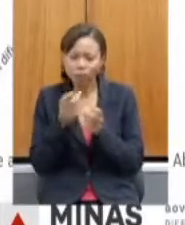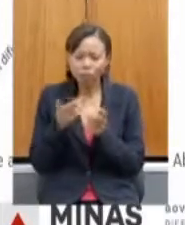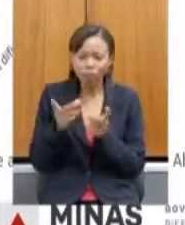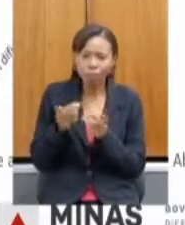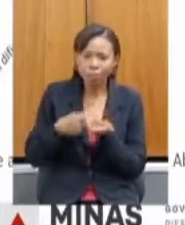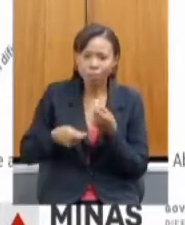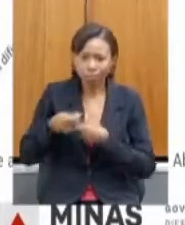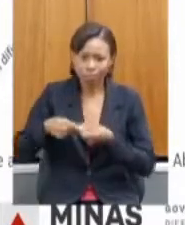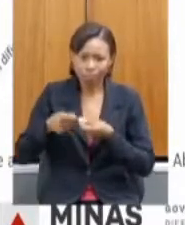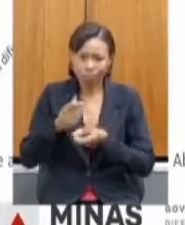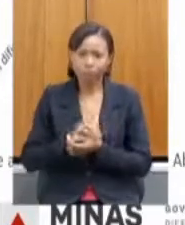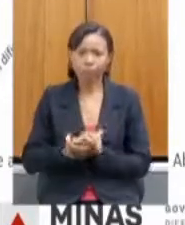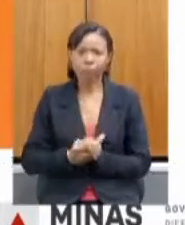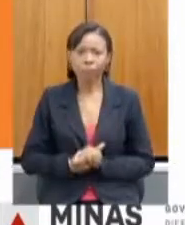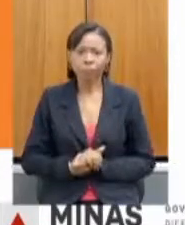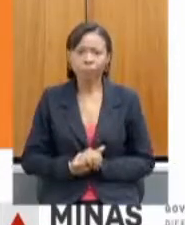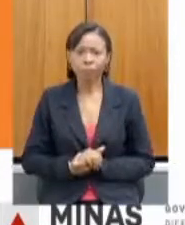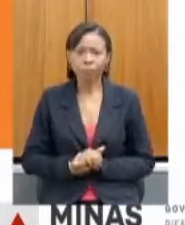Pode passar?